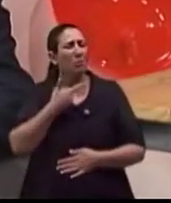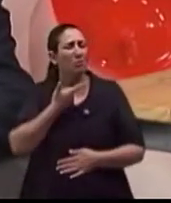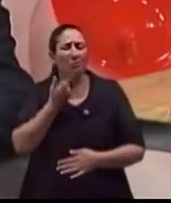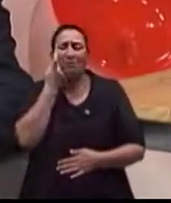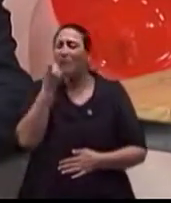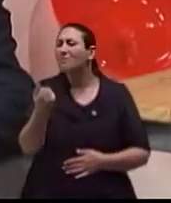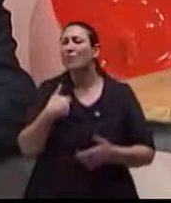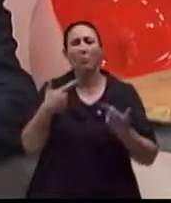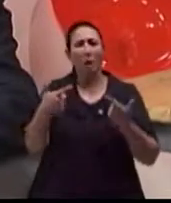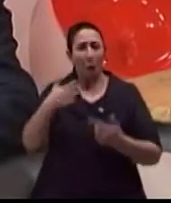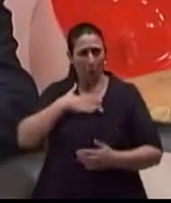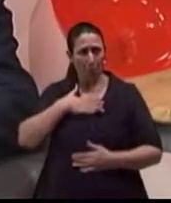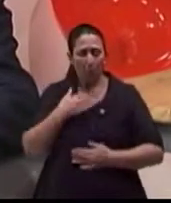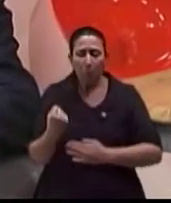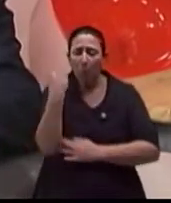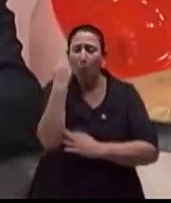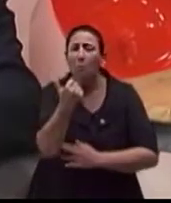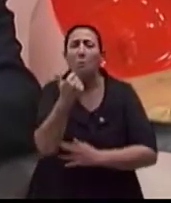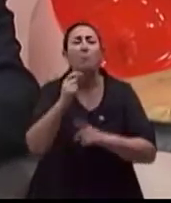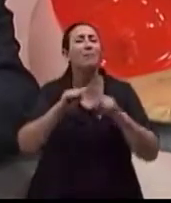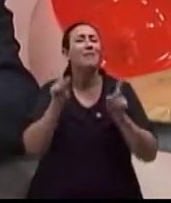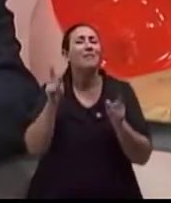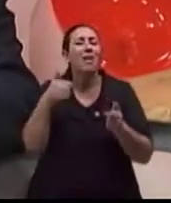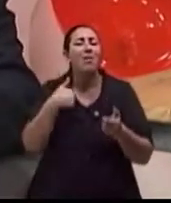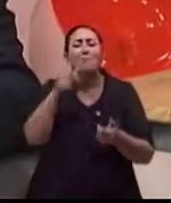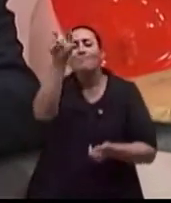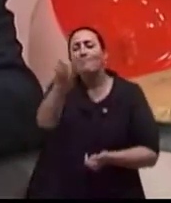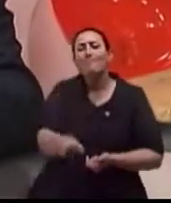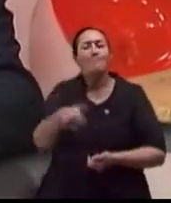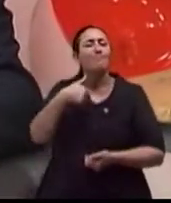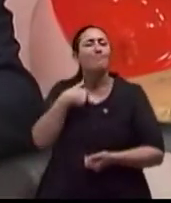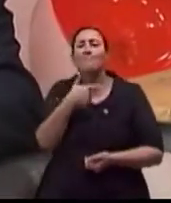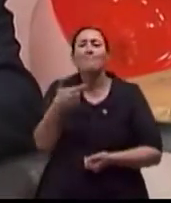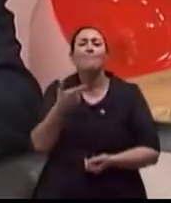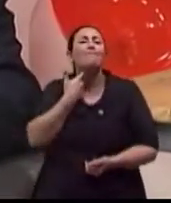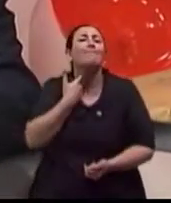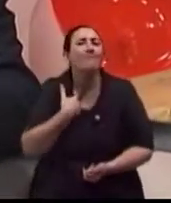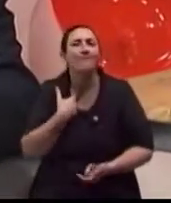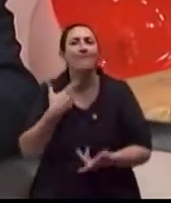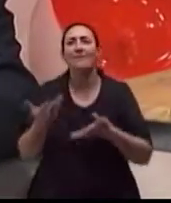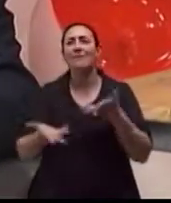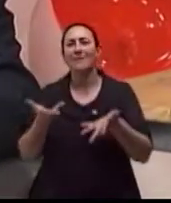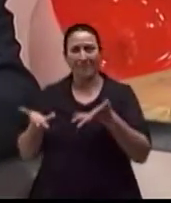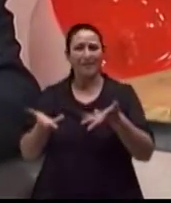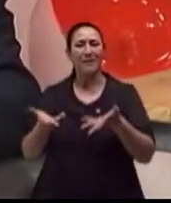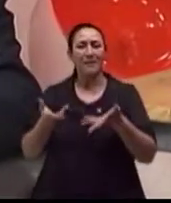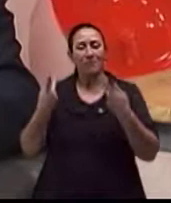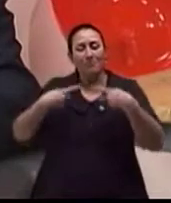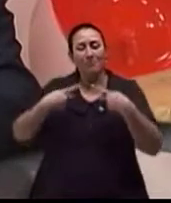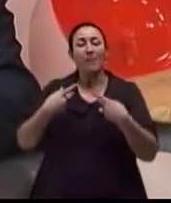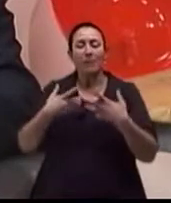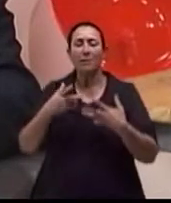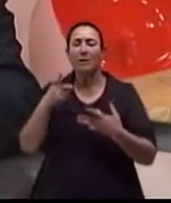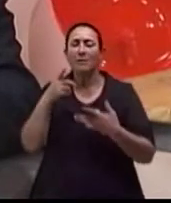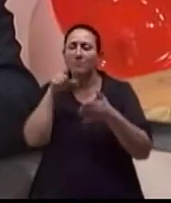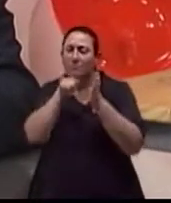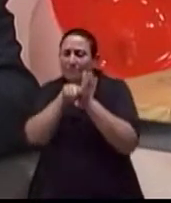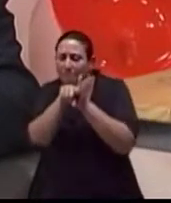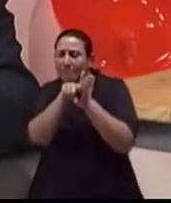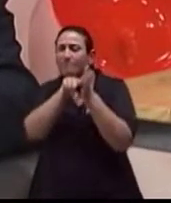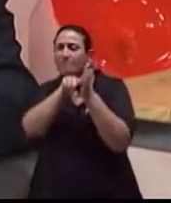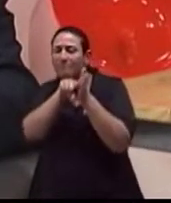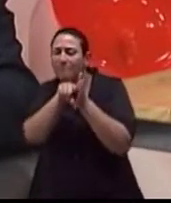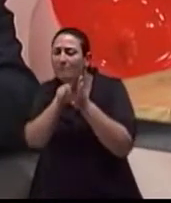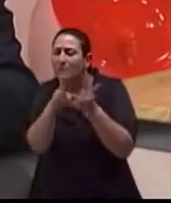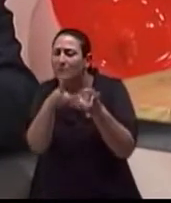de interesse sexual. E aí, quando a gente vai entrando a fundo no assunto, tu vê que a falta